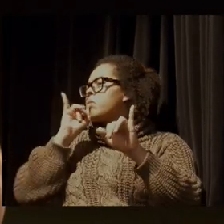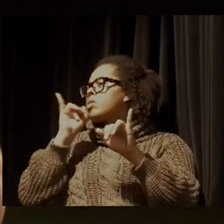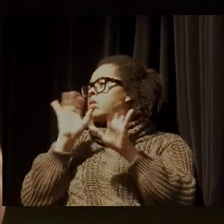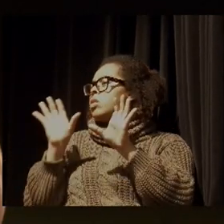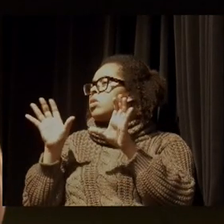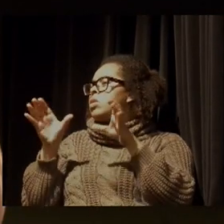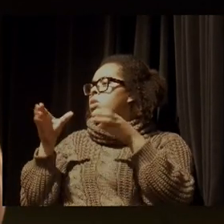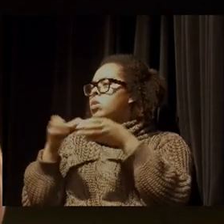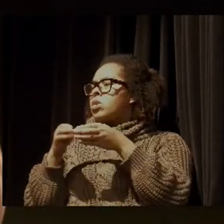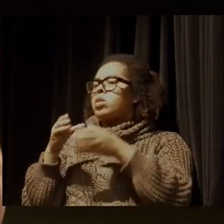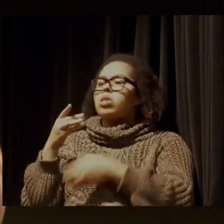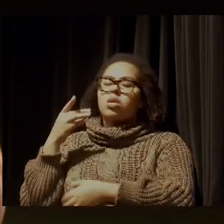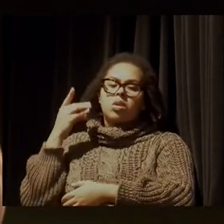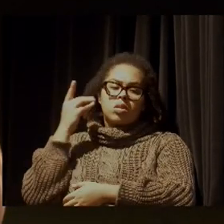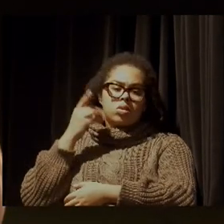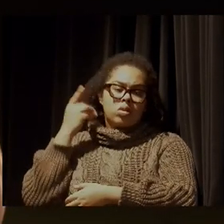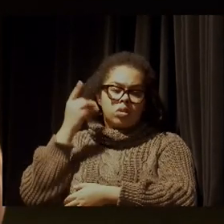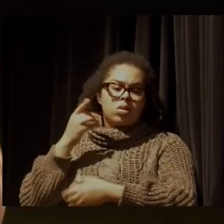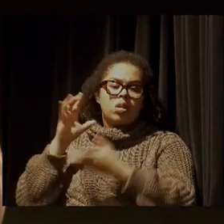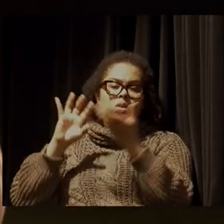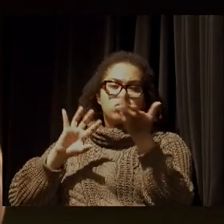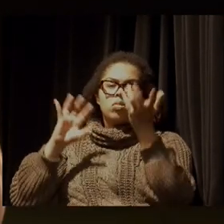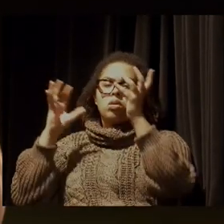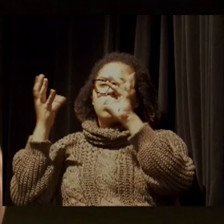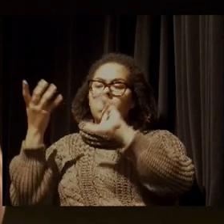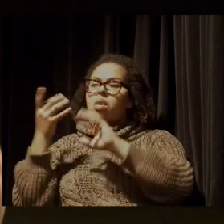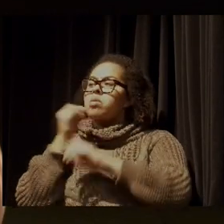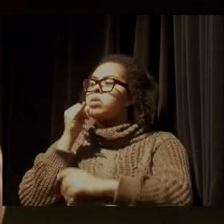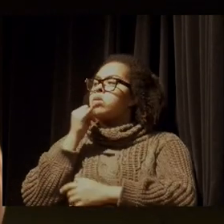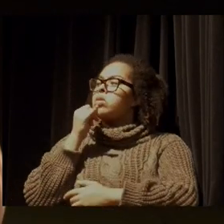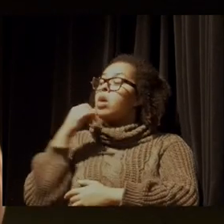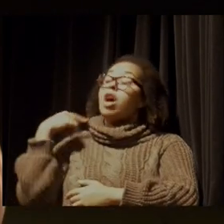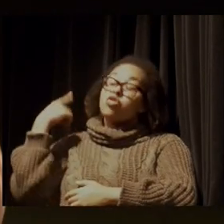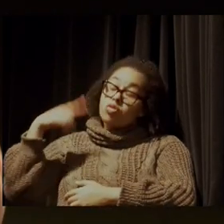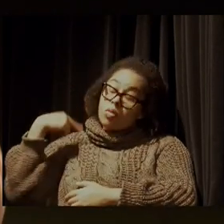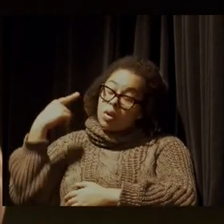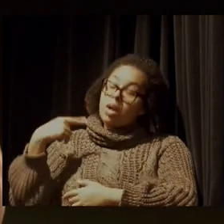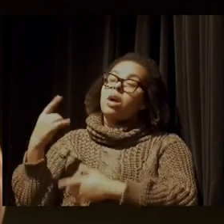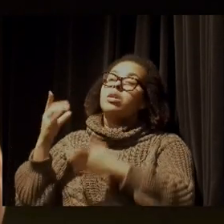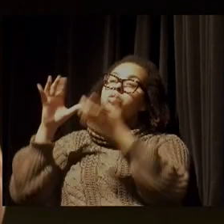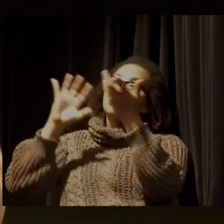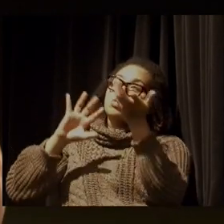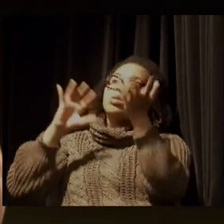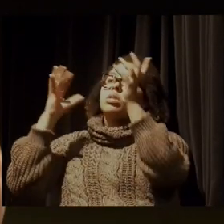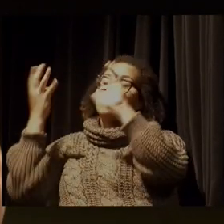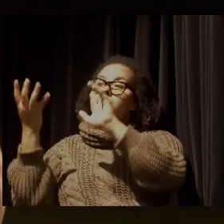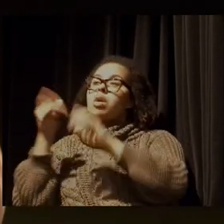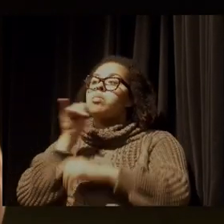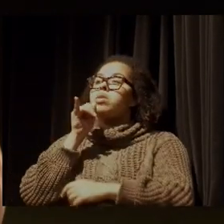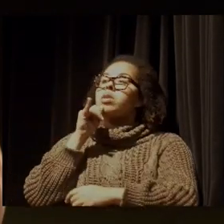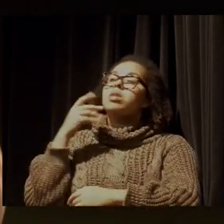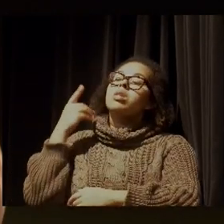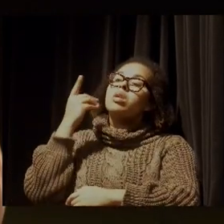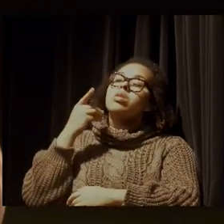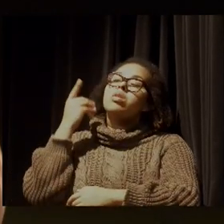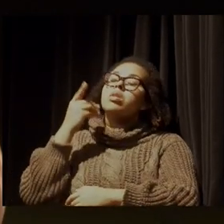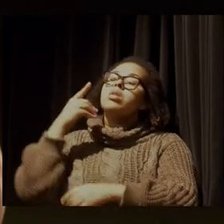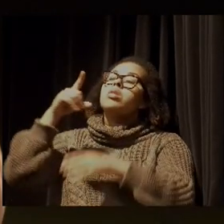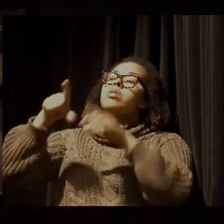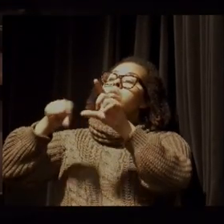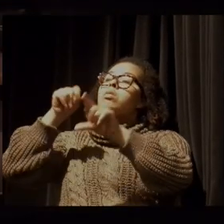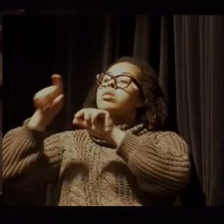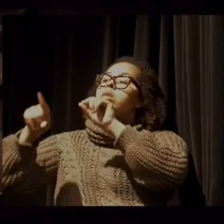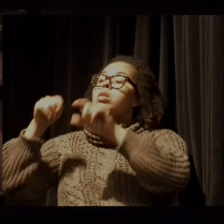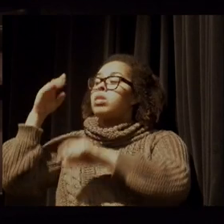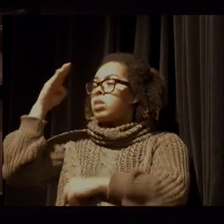de advogados pelo clima, e eu fiz um comentário sobre os deputados que foram eleitos pelo Bolsonaro. Eu não